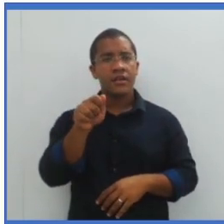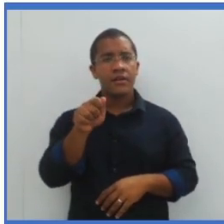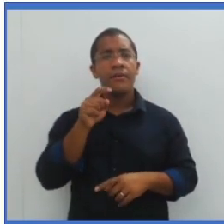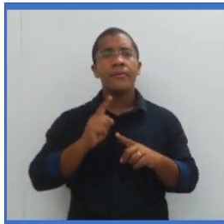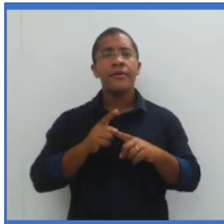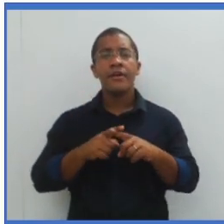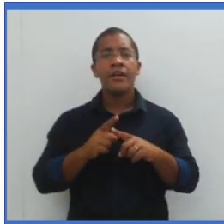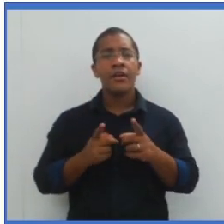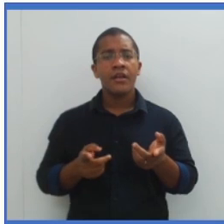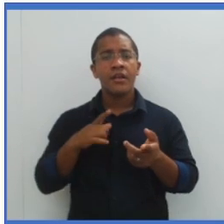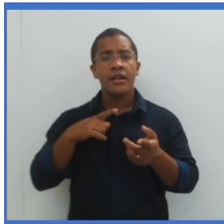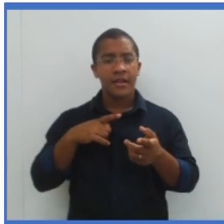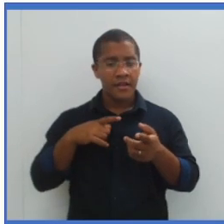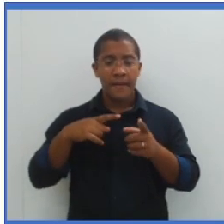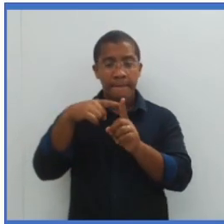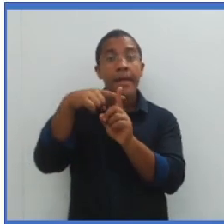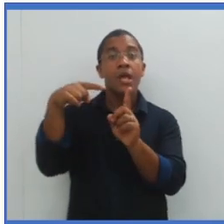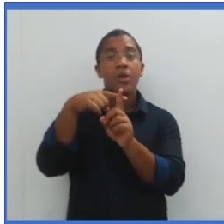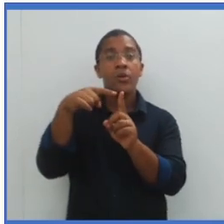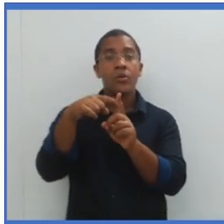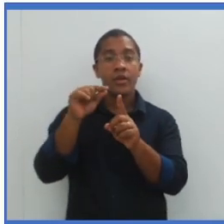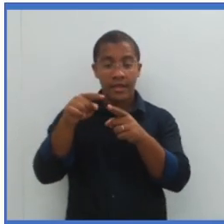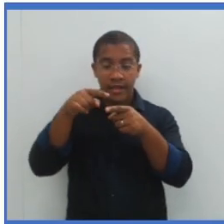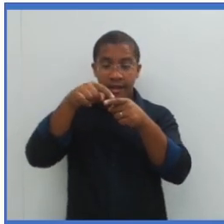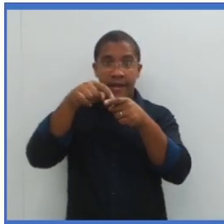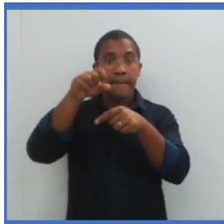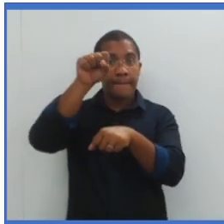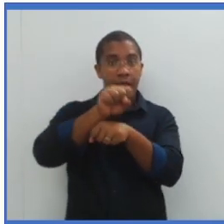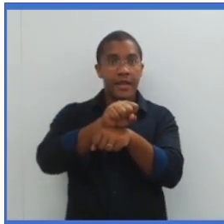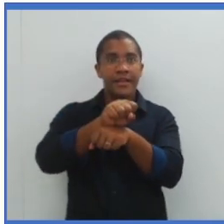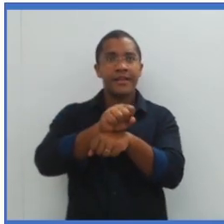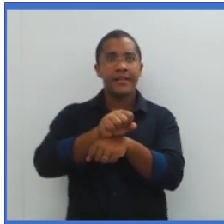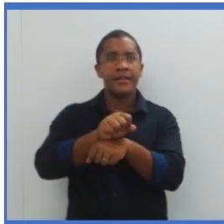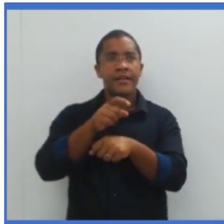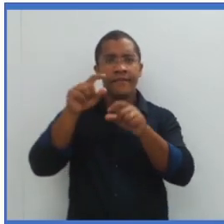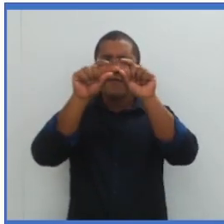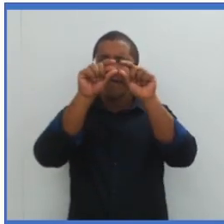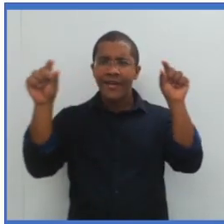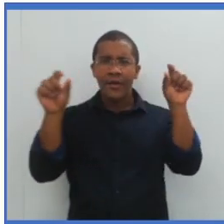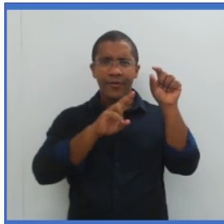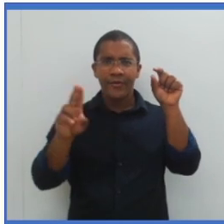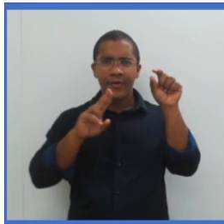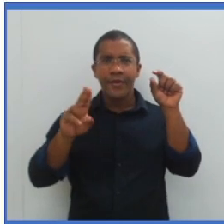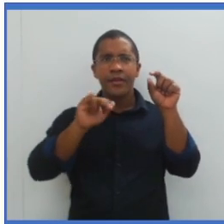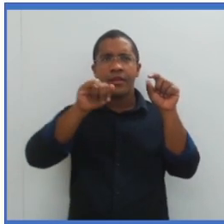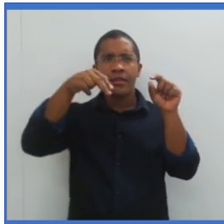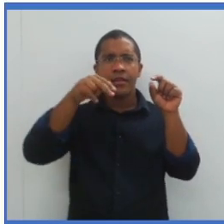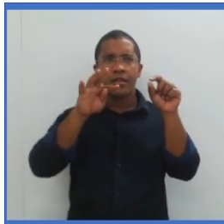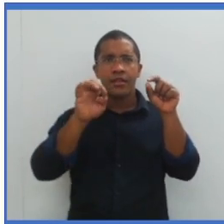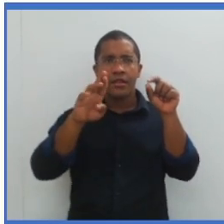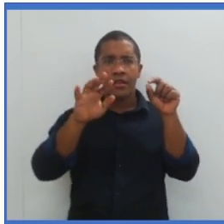Inter, meio. Quem está no meio, o ponto fixo. Olha o nome. Interfixa. Meio,